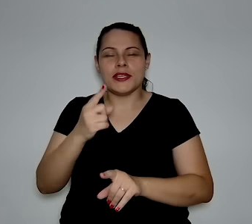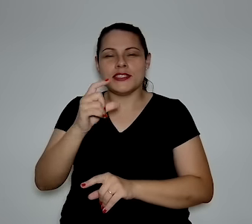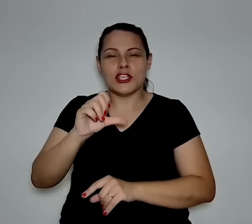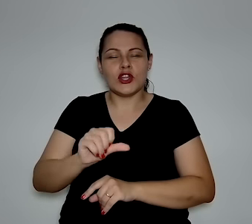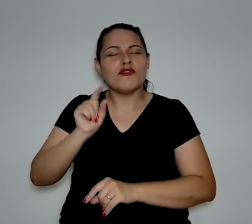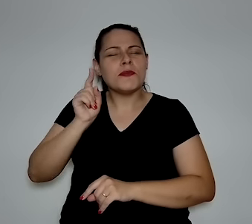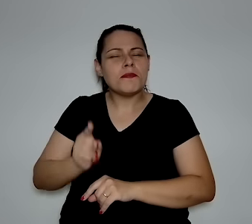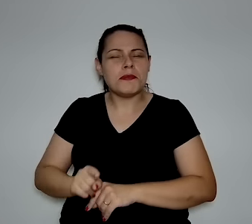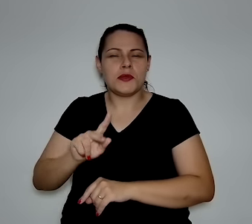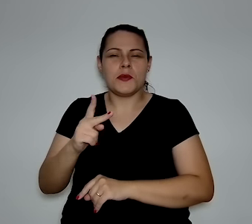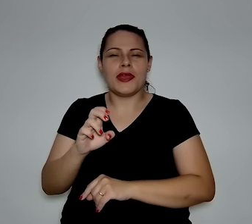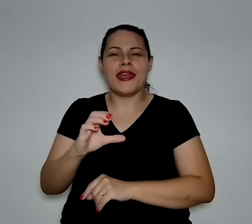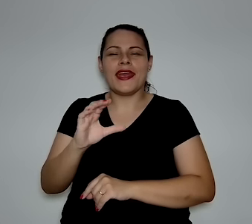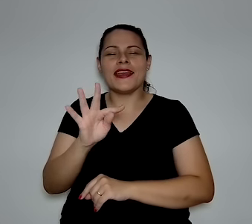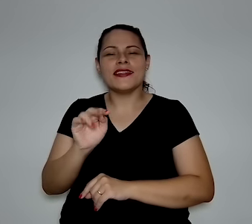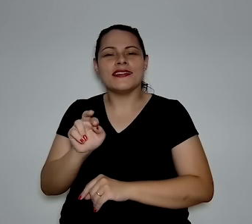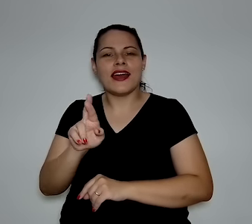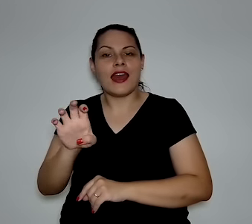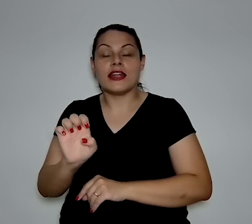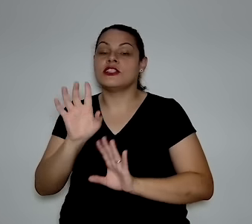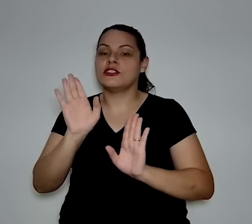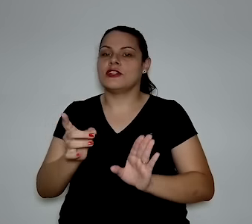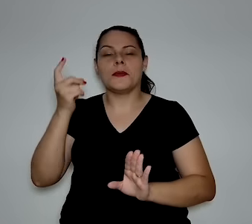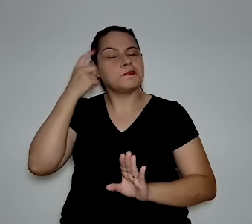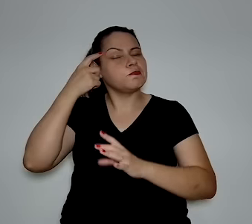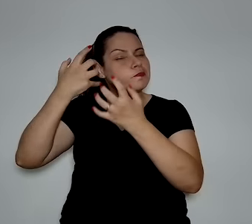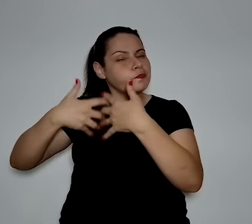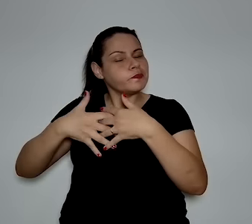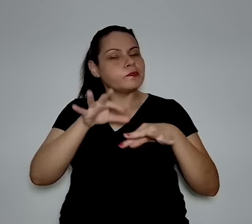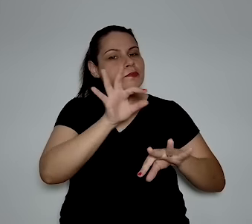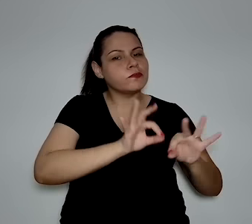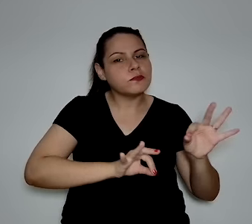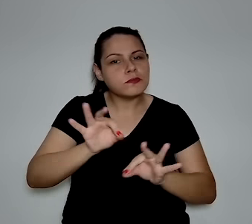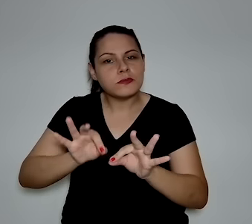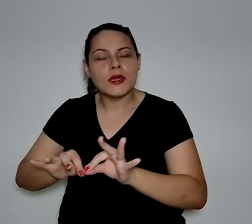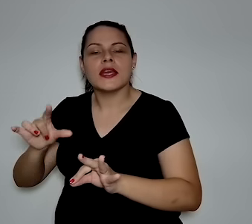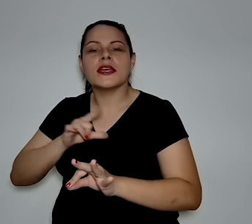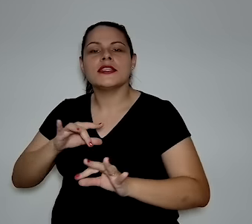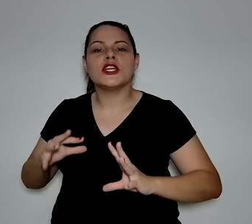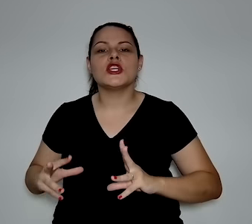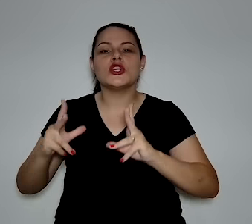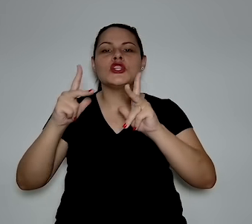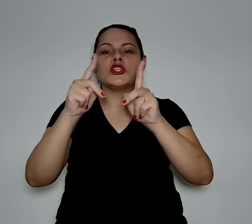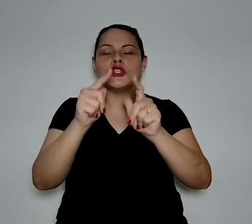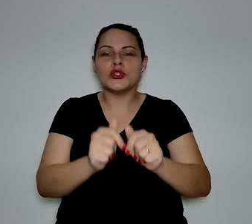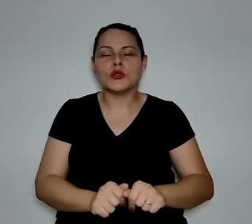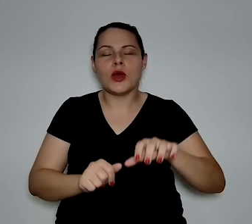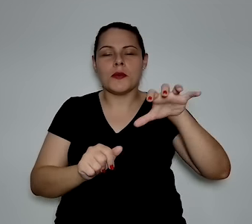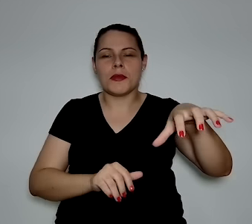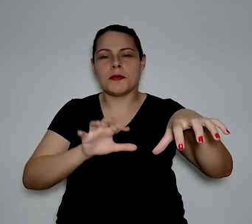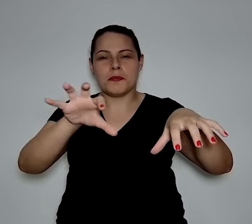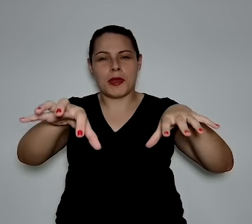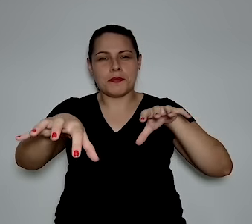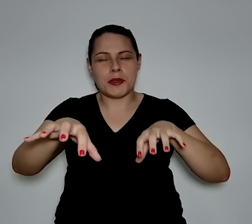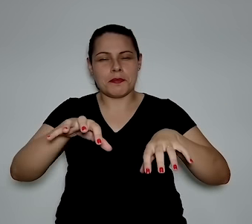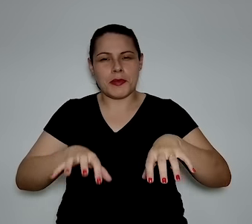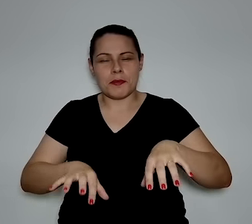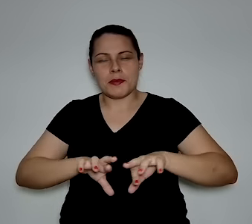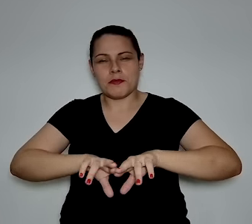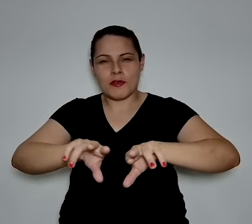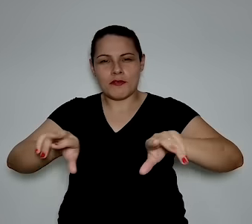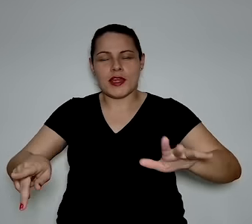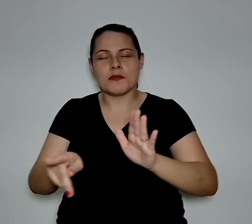hectares planejados, que tem porto offshore, com calado,